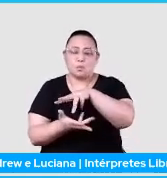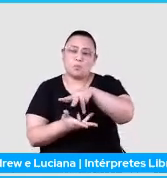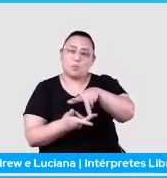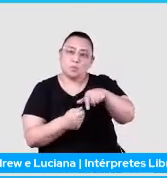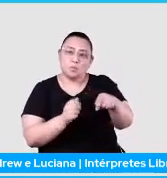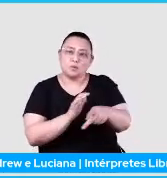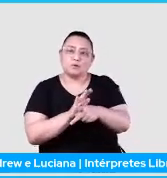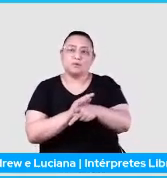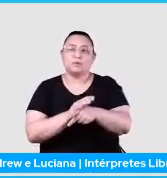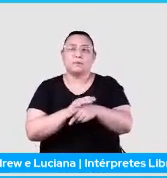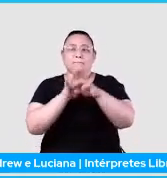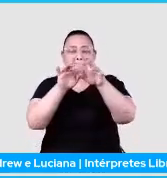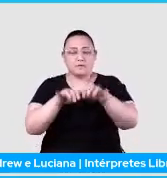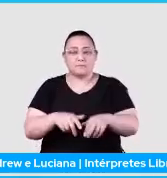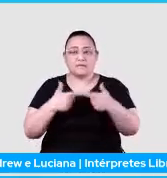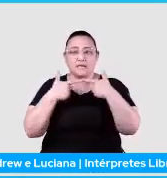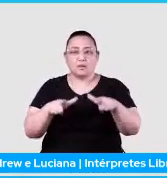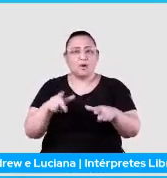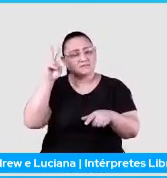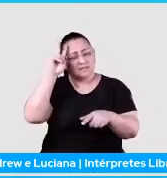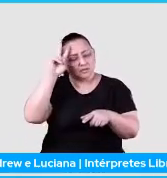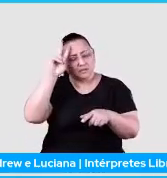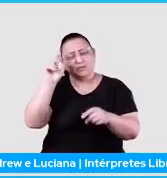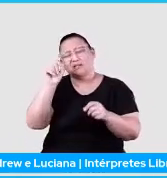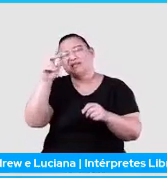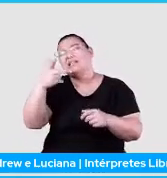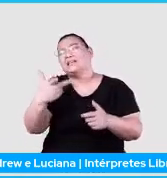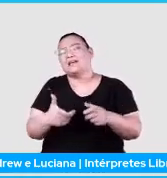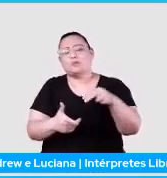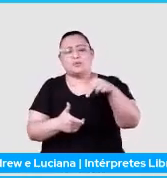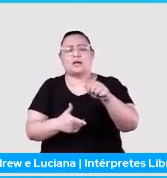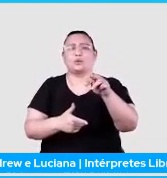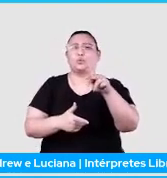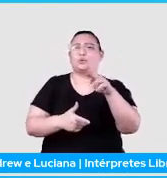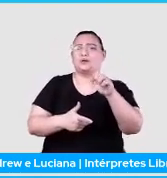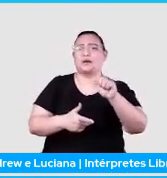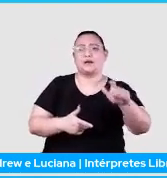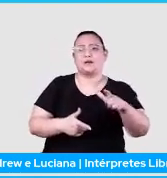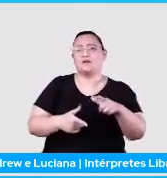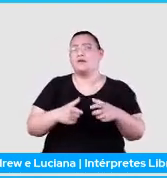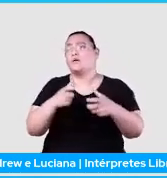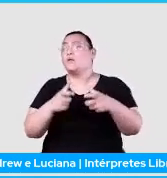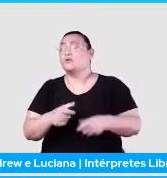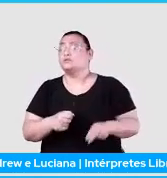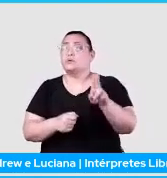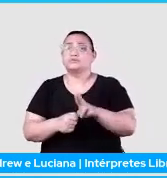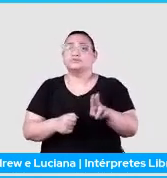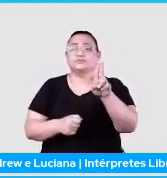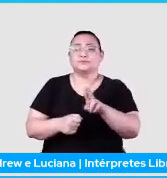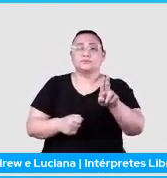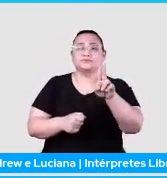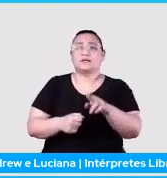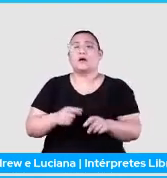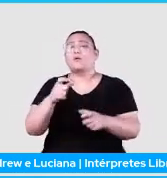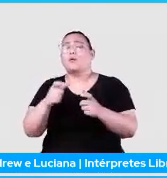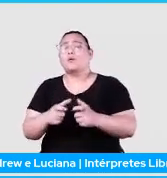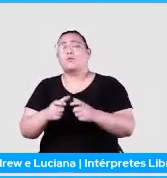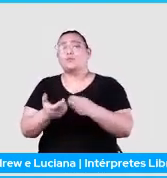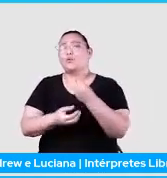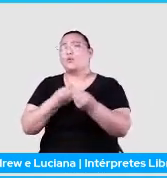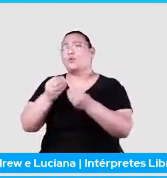natural. A gente vai ver o que é, né? E a gente vai ver onde é que a gente pode utilizar, como é